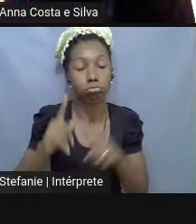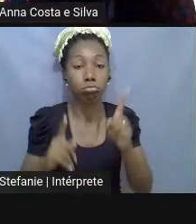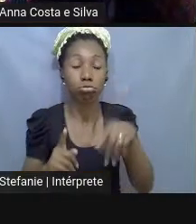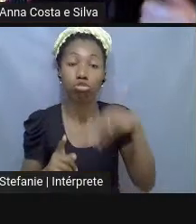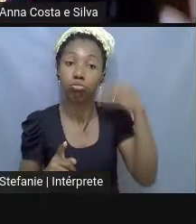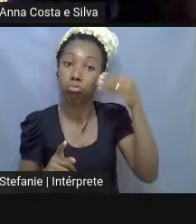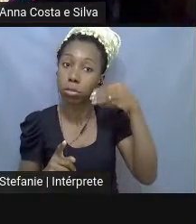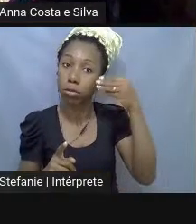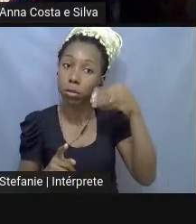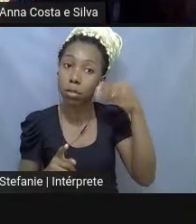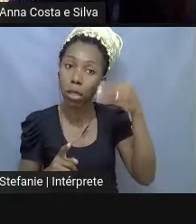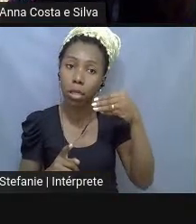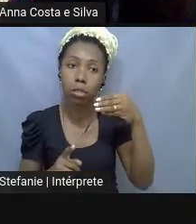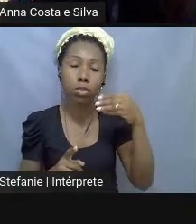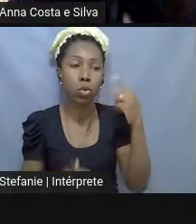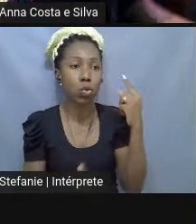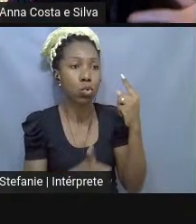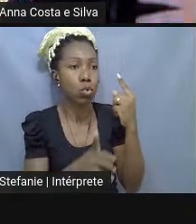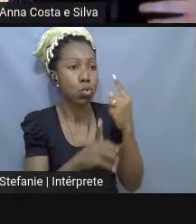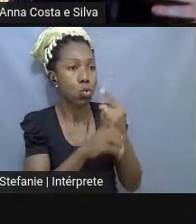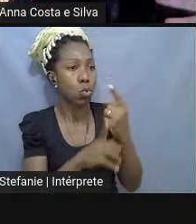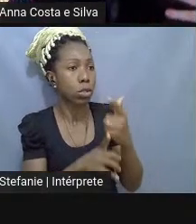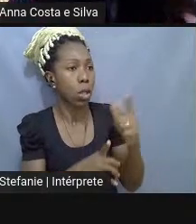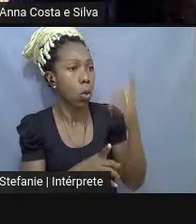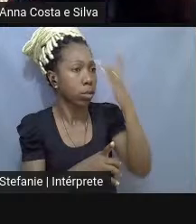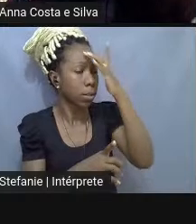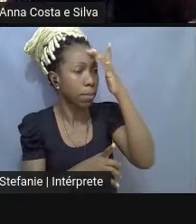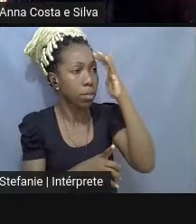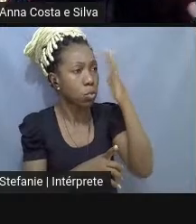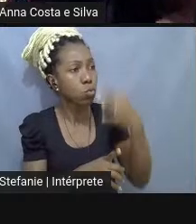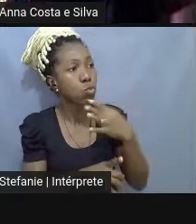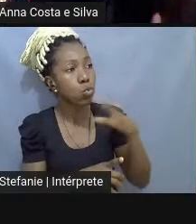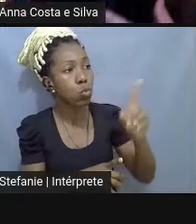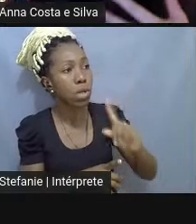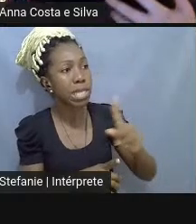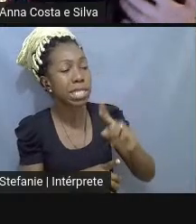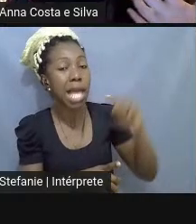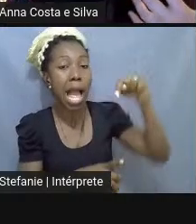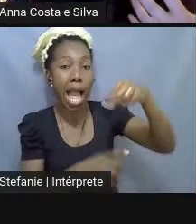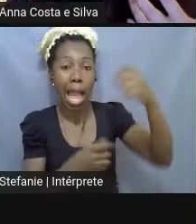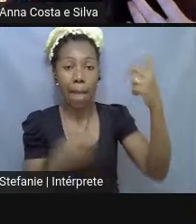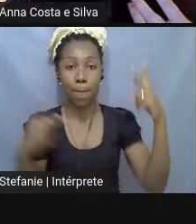outros desconhecidos, uma performer motorista. E essa performer motorista